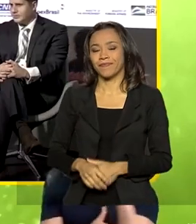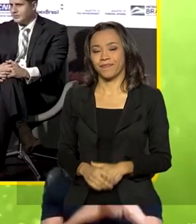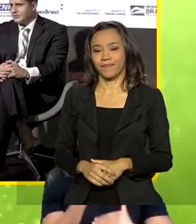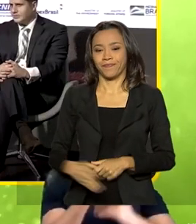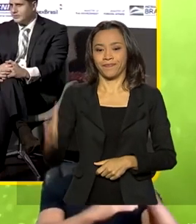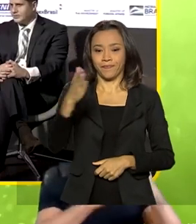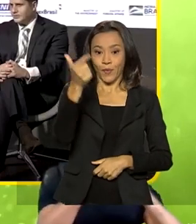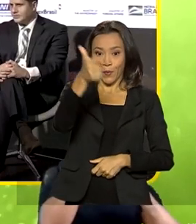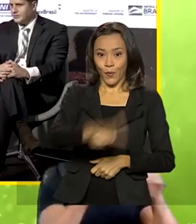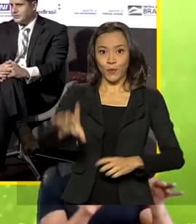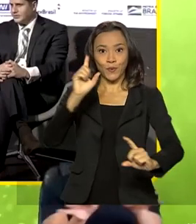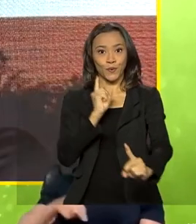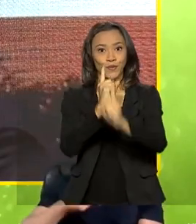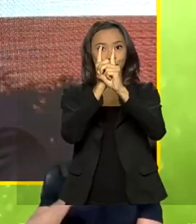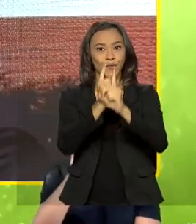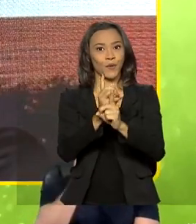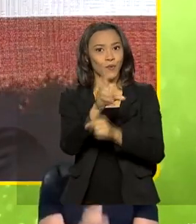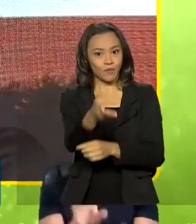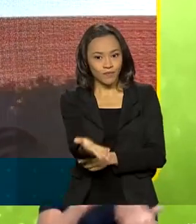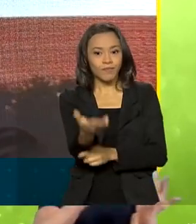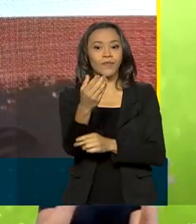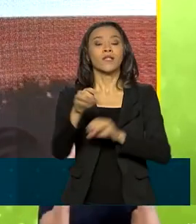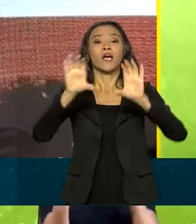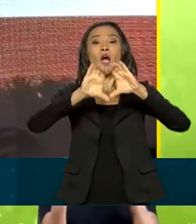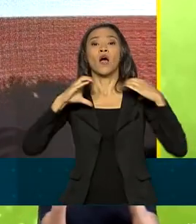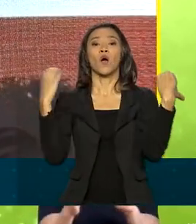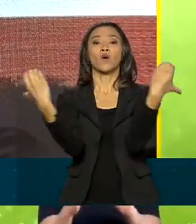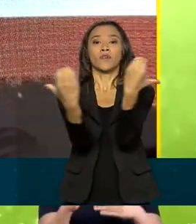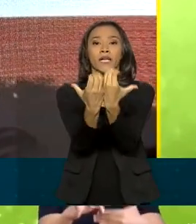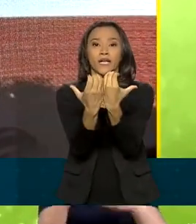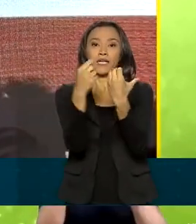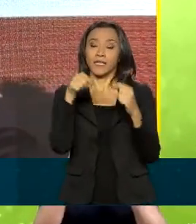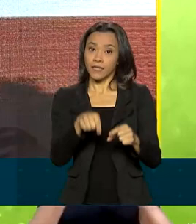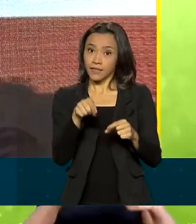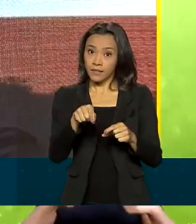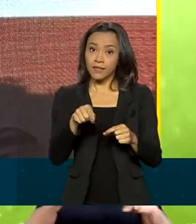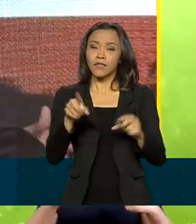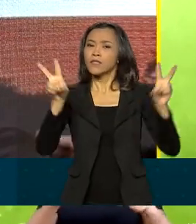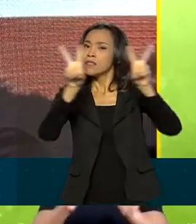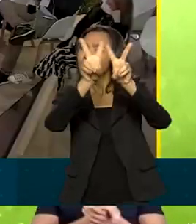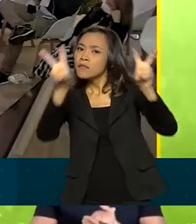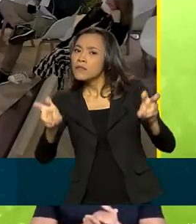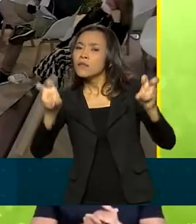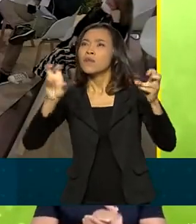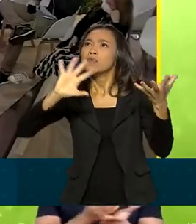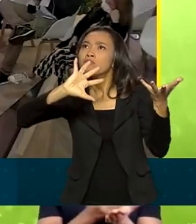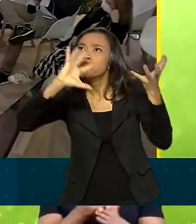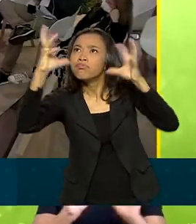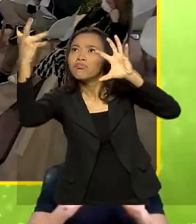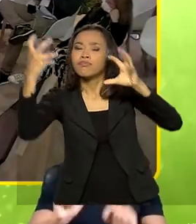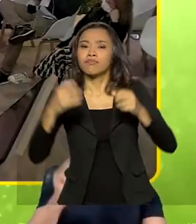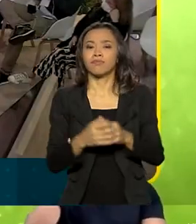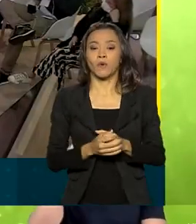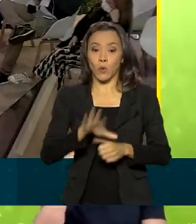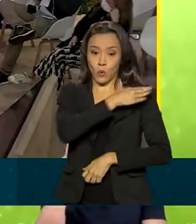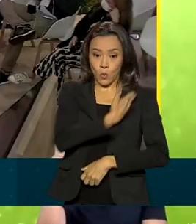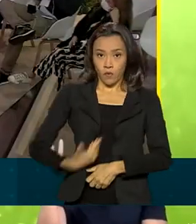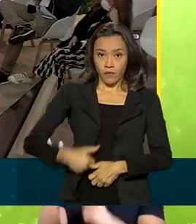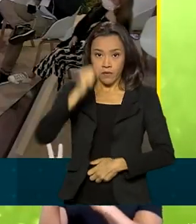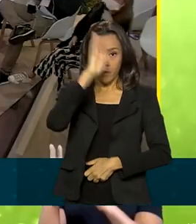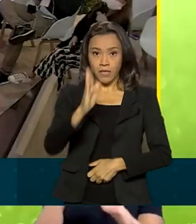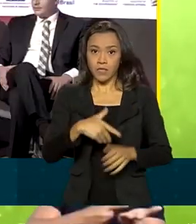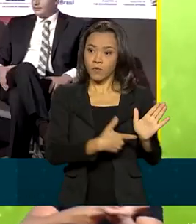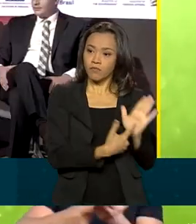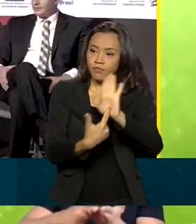Em mais um dia de reuniões, na Conferência das Nações Unidas sobre as Mudanças Climáticas, o governo brasileiro apresentou as